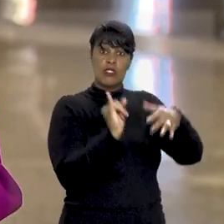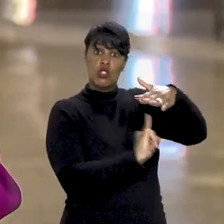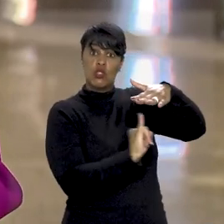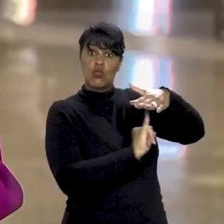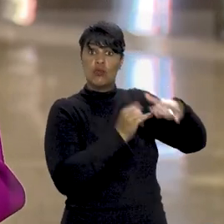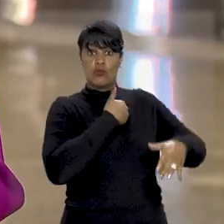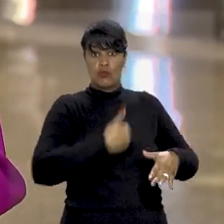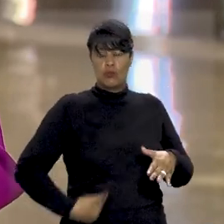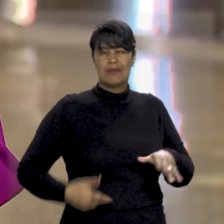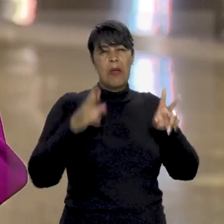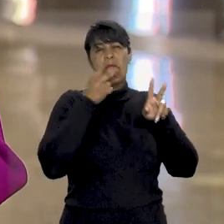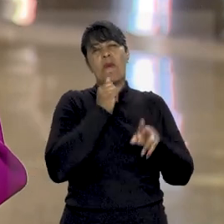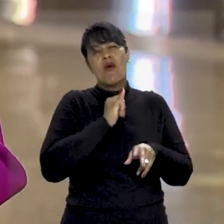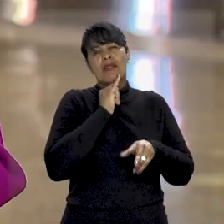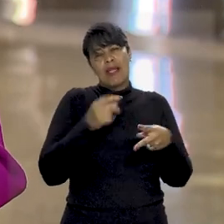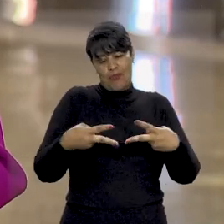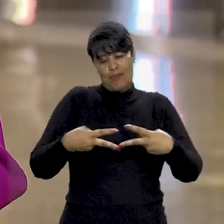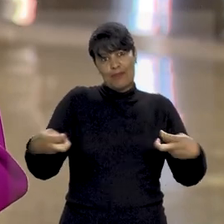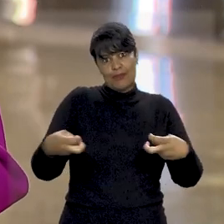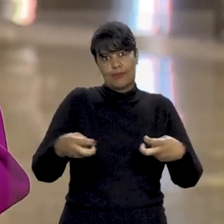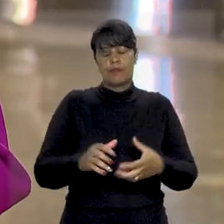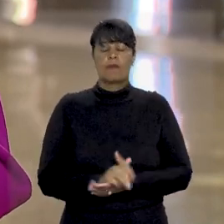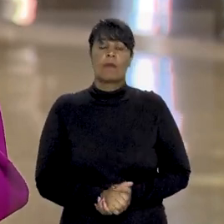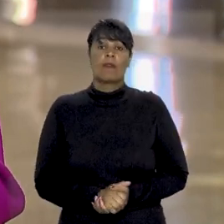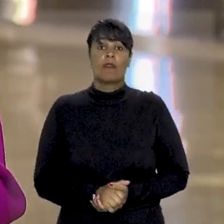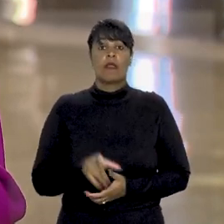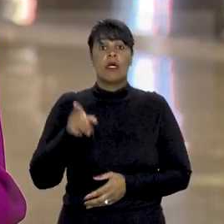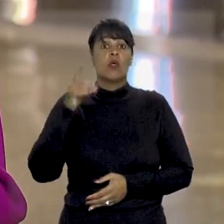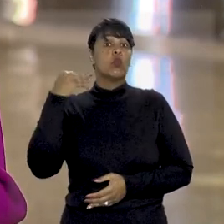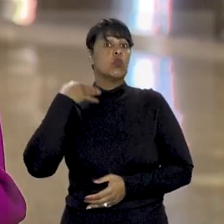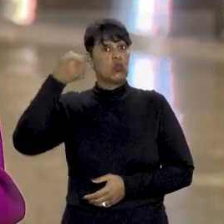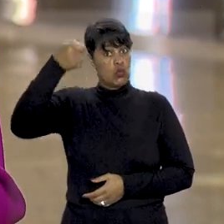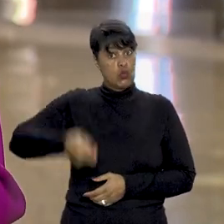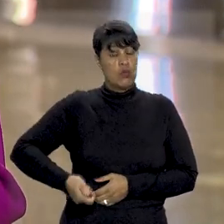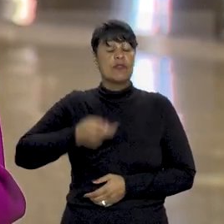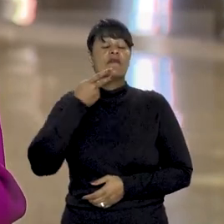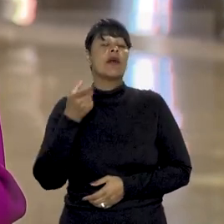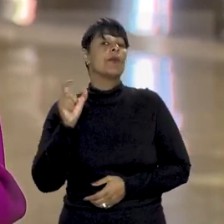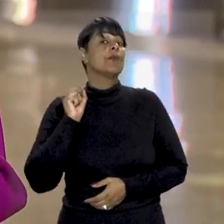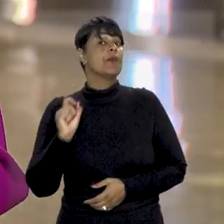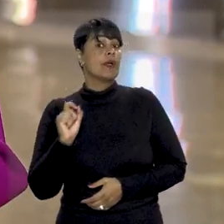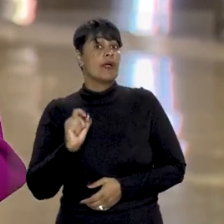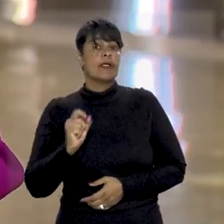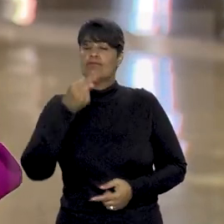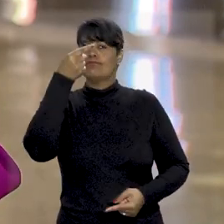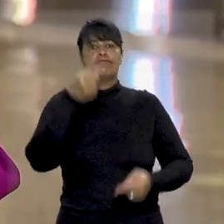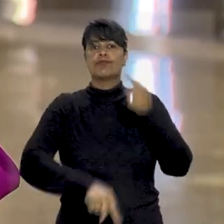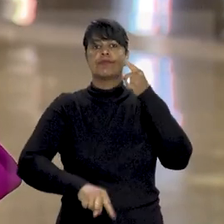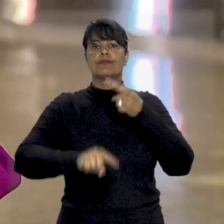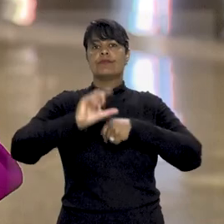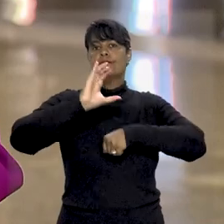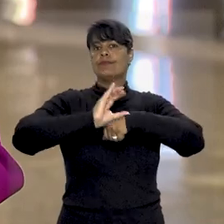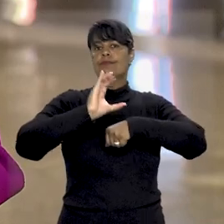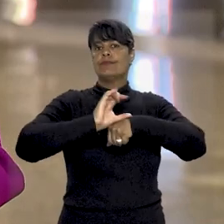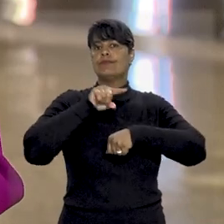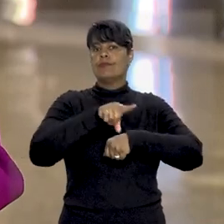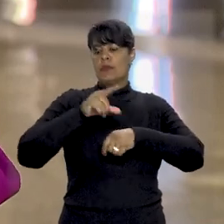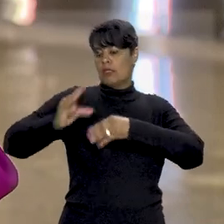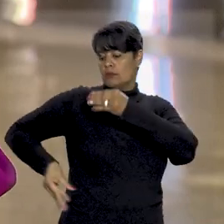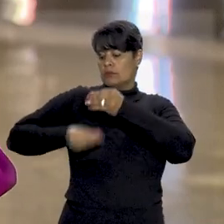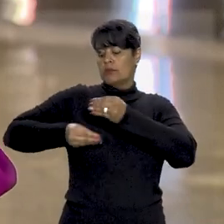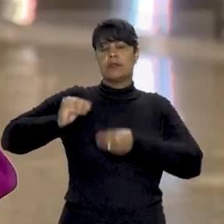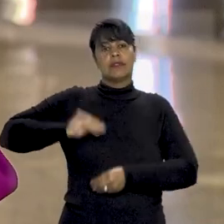como a Petrobras. Em primeira instância, o juiz declarou inconstitucional o recebimento cumulativo da remuneração.